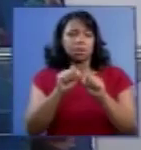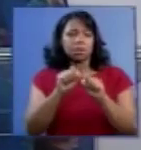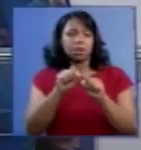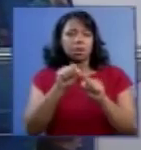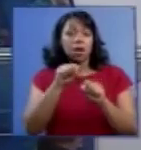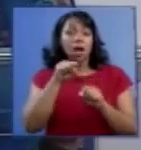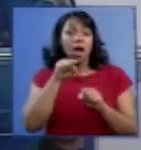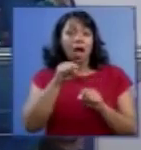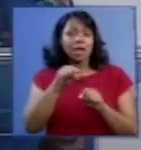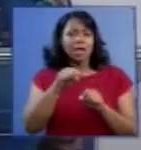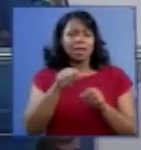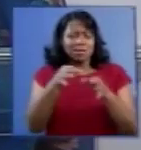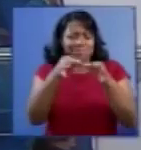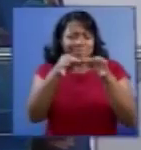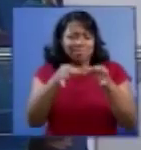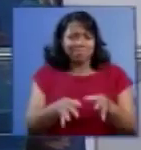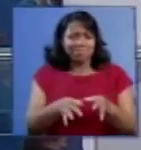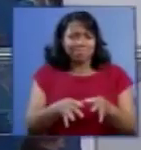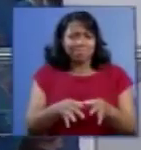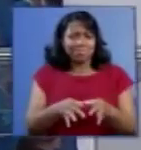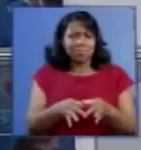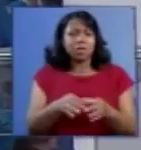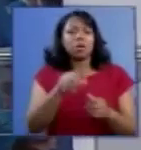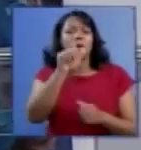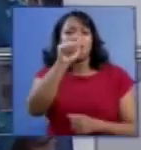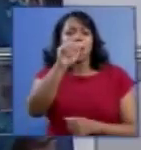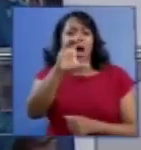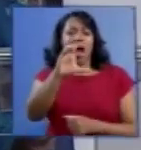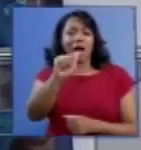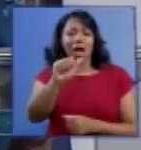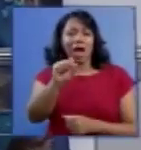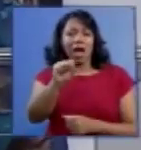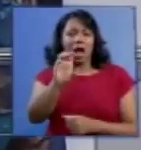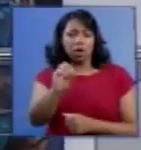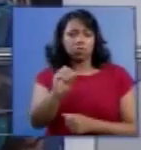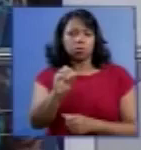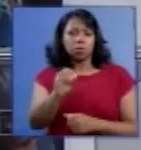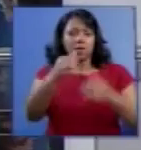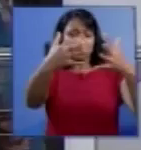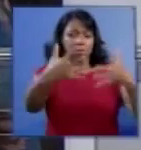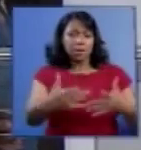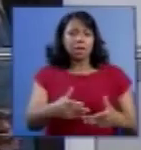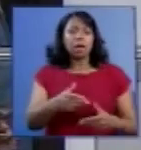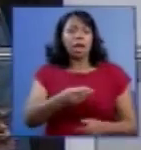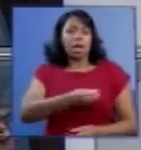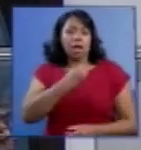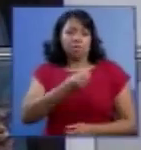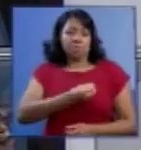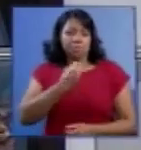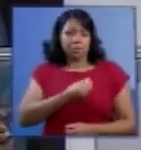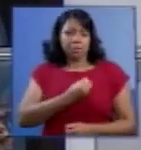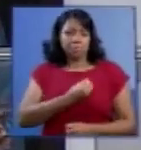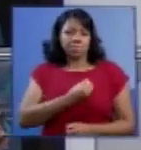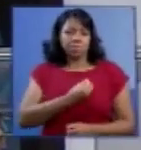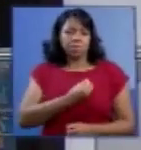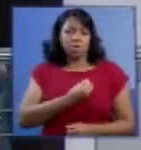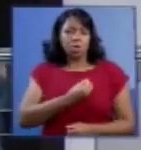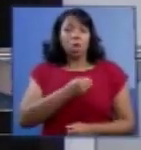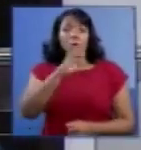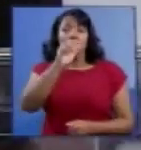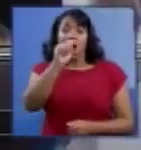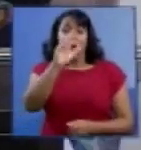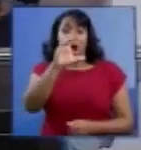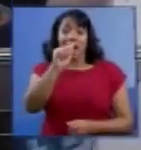Aquele que afirma que o acaso explica a vida. O acaso não explica a vida.